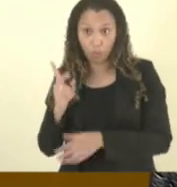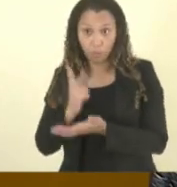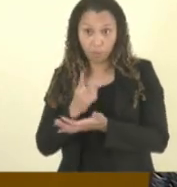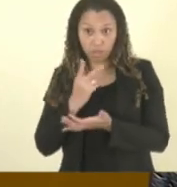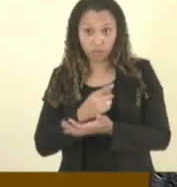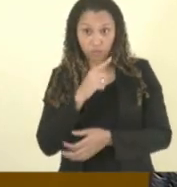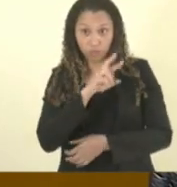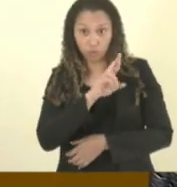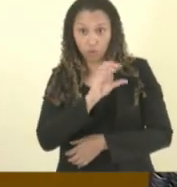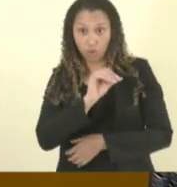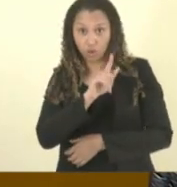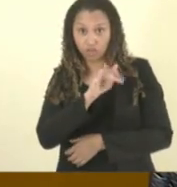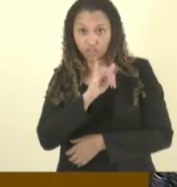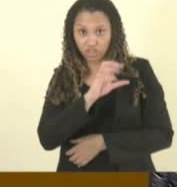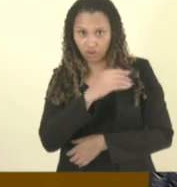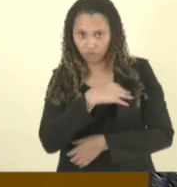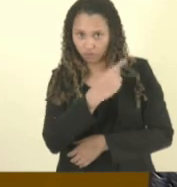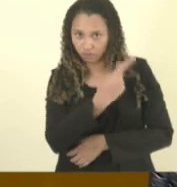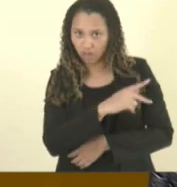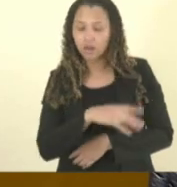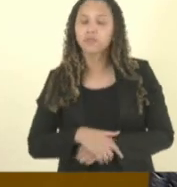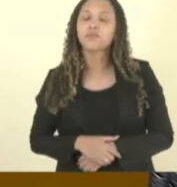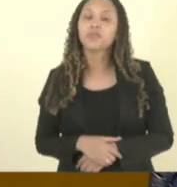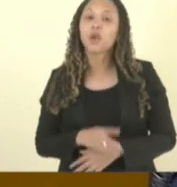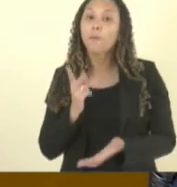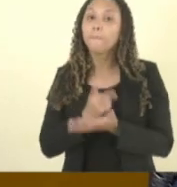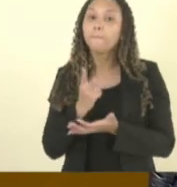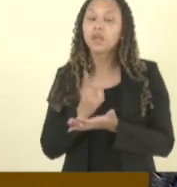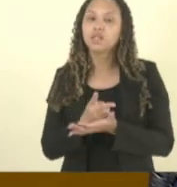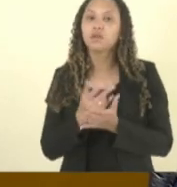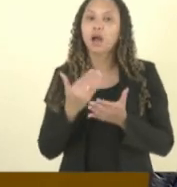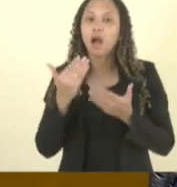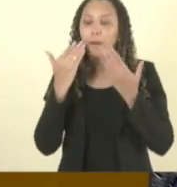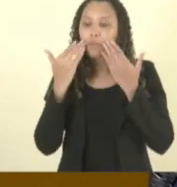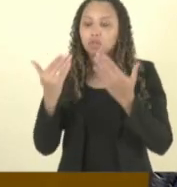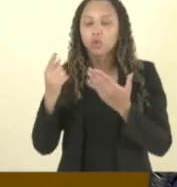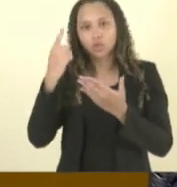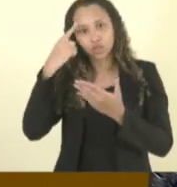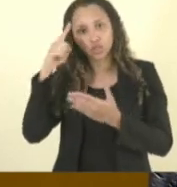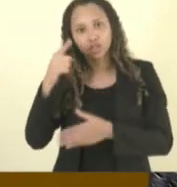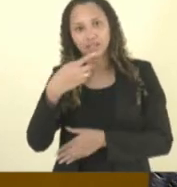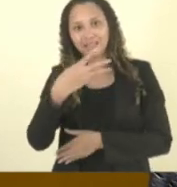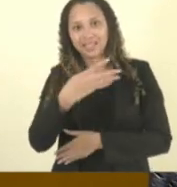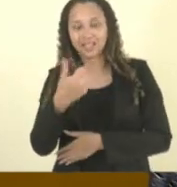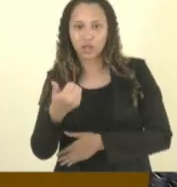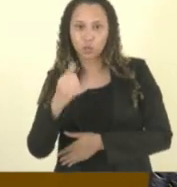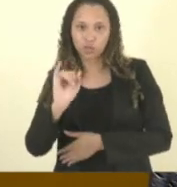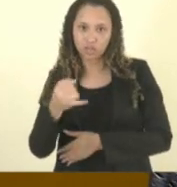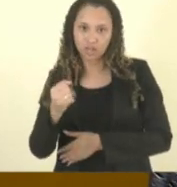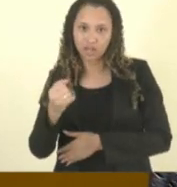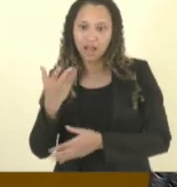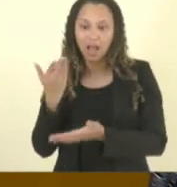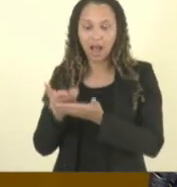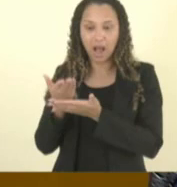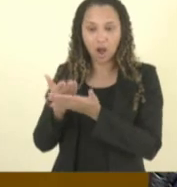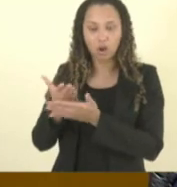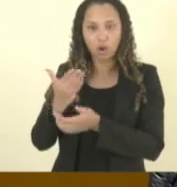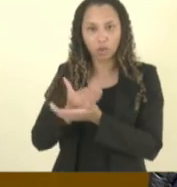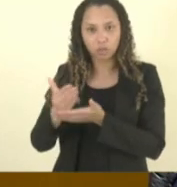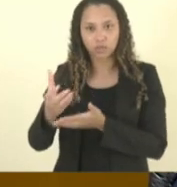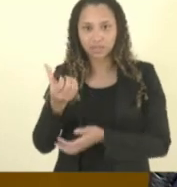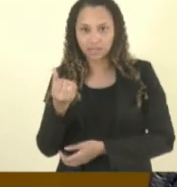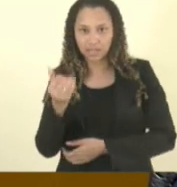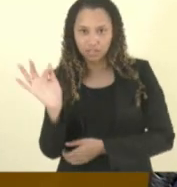Rogério estuda ele me apresentou que ele enviou para a SEDU no dia 31 de janeiro as aulas começaram dia 6 de fevereiro